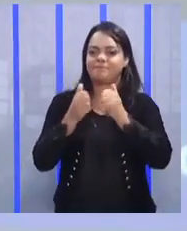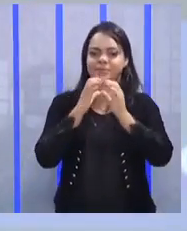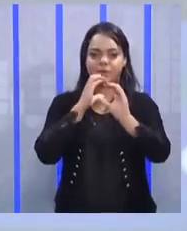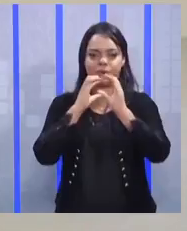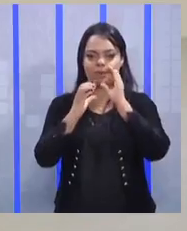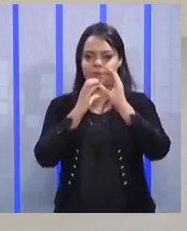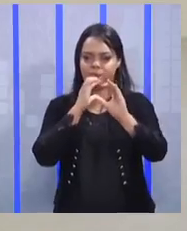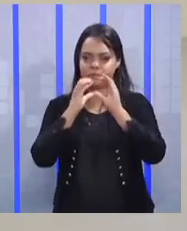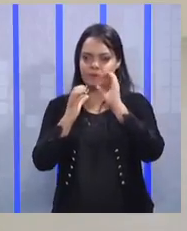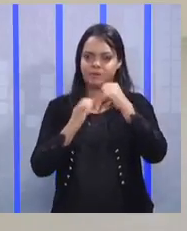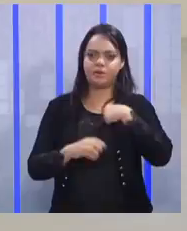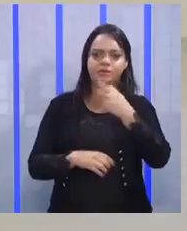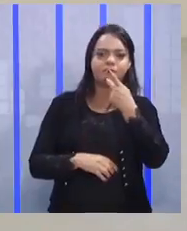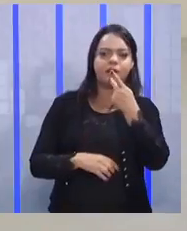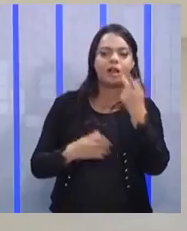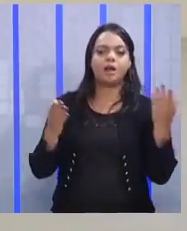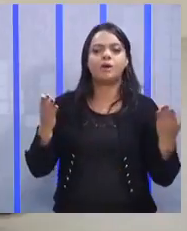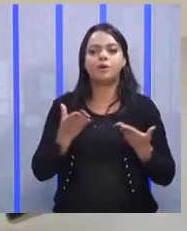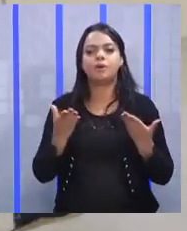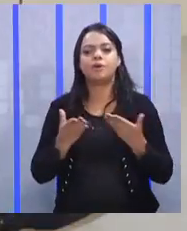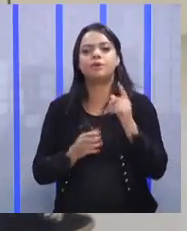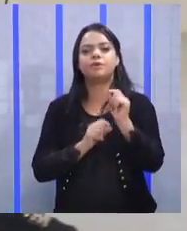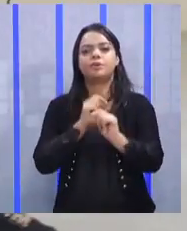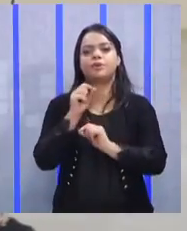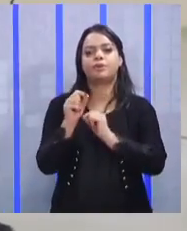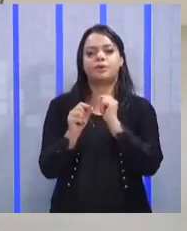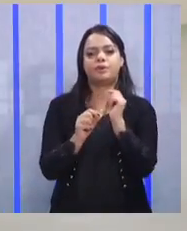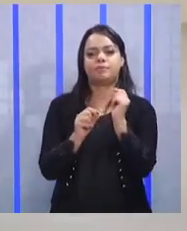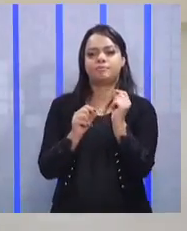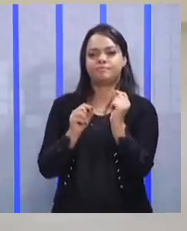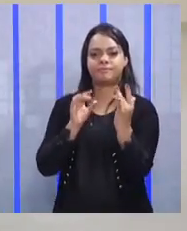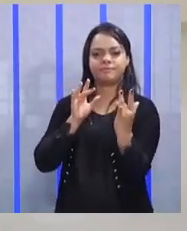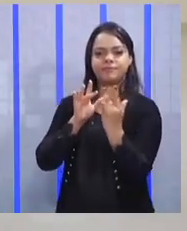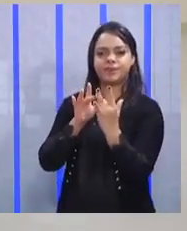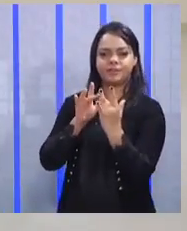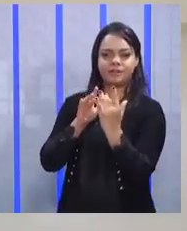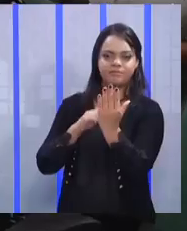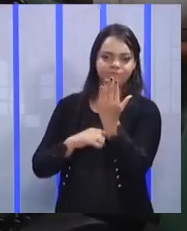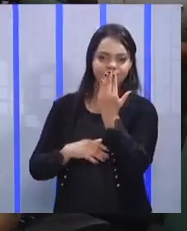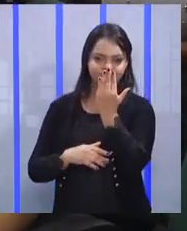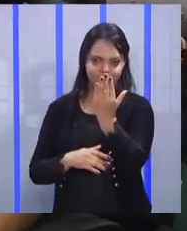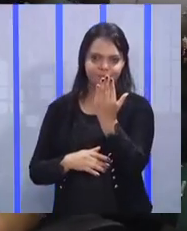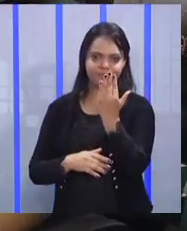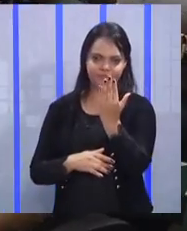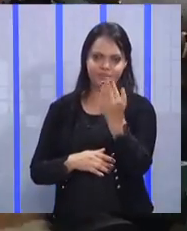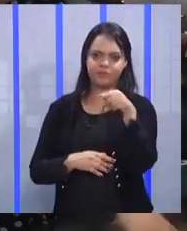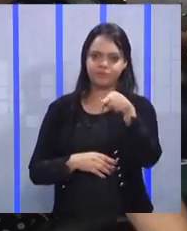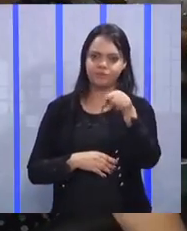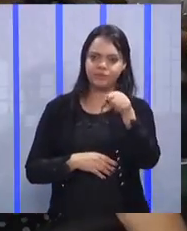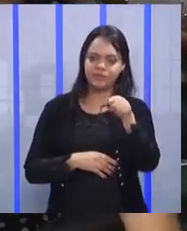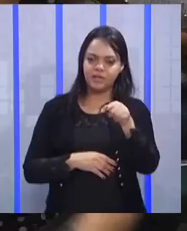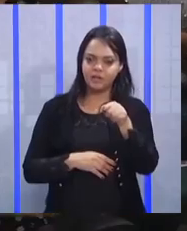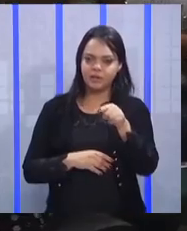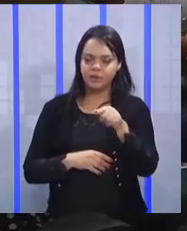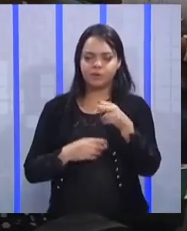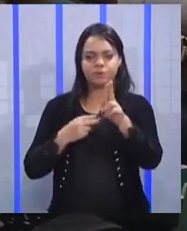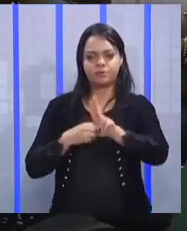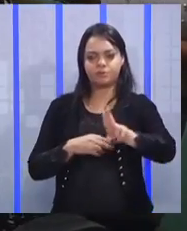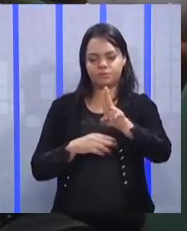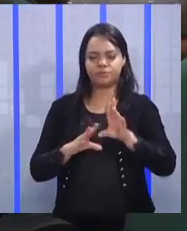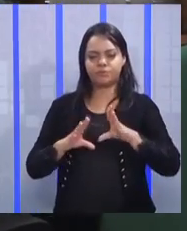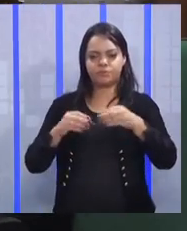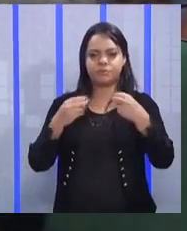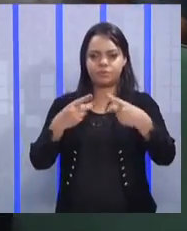que é o que eu vou abordar aqui hoje, qual é a gente? A gente mesmo, né? Você usar 100% da sua comunicação.